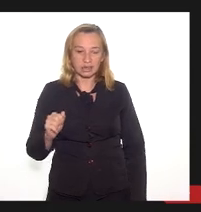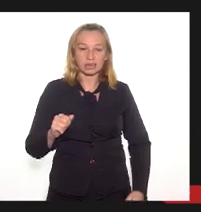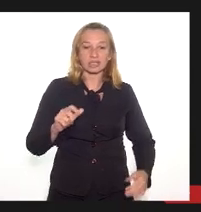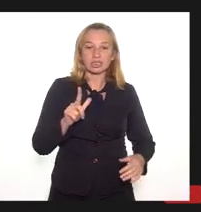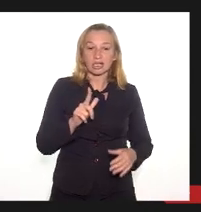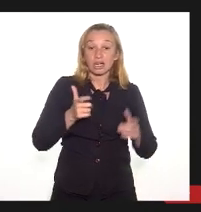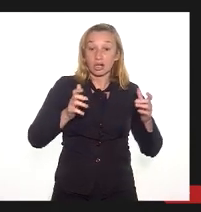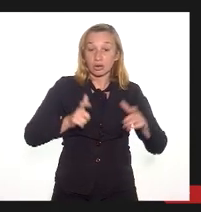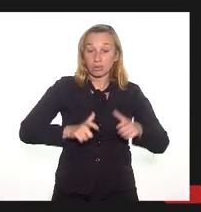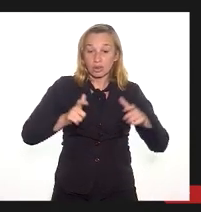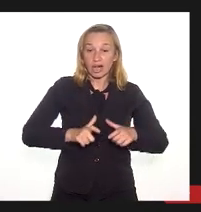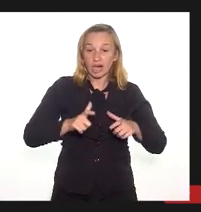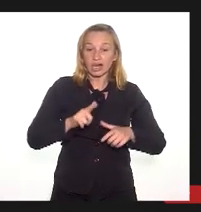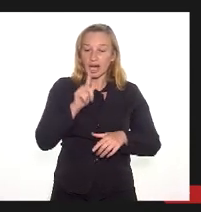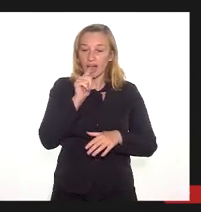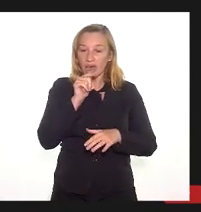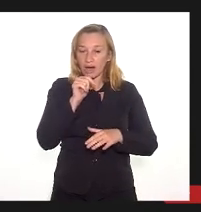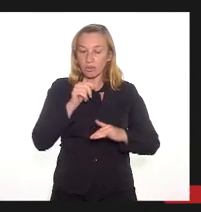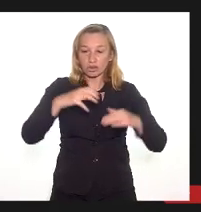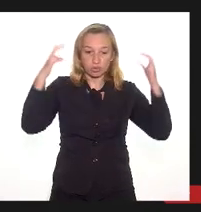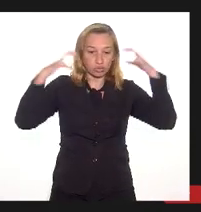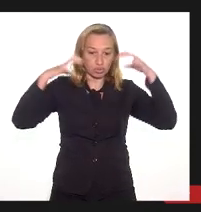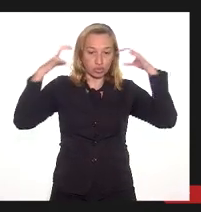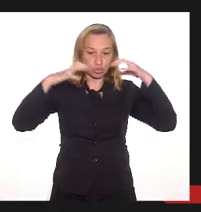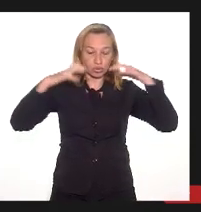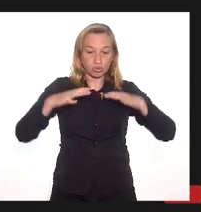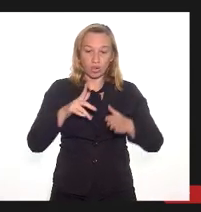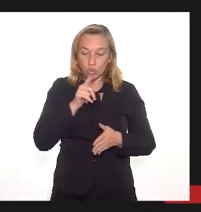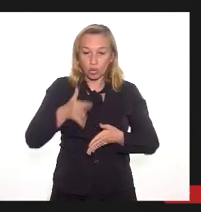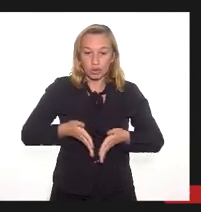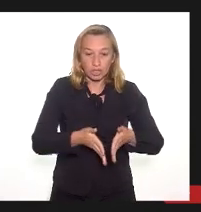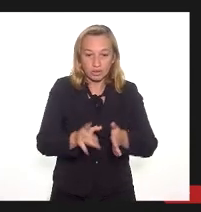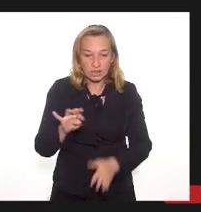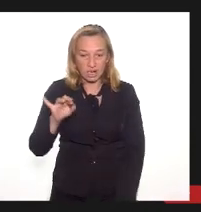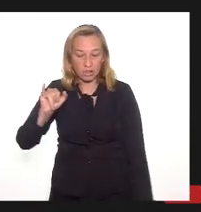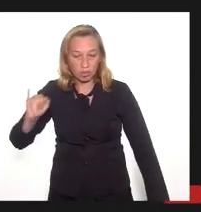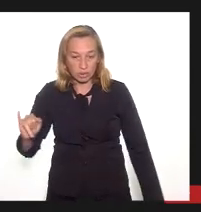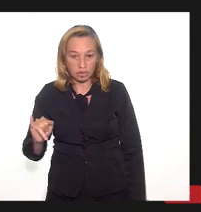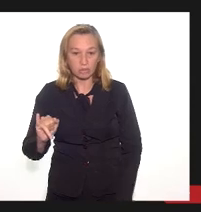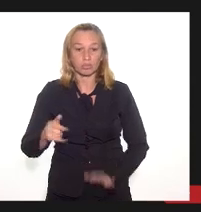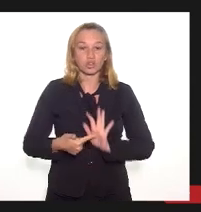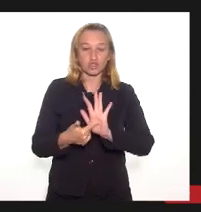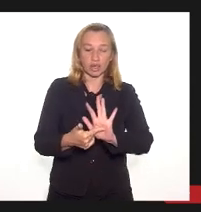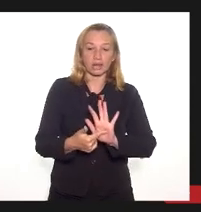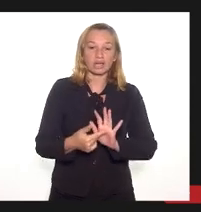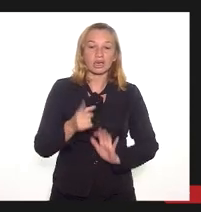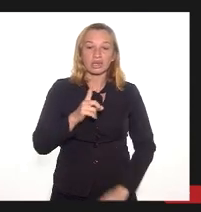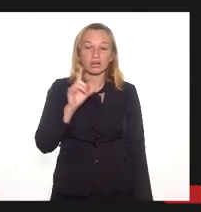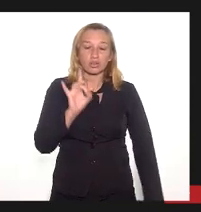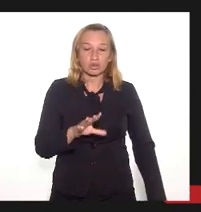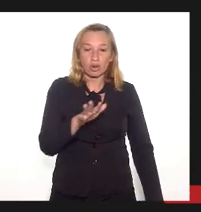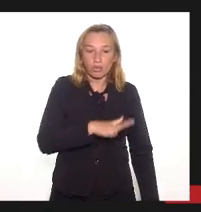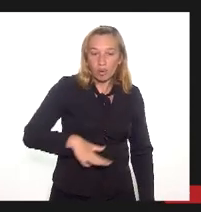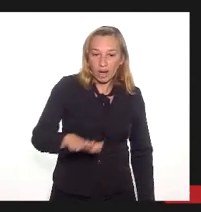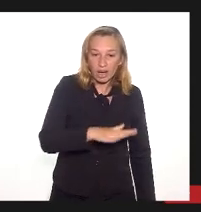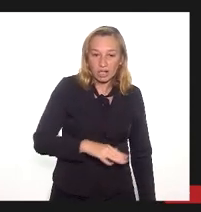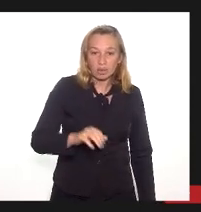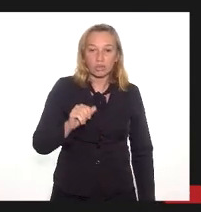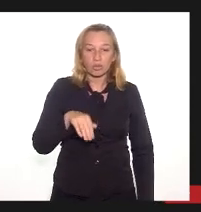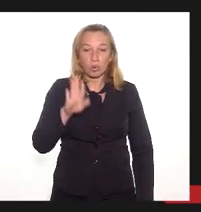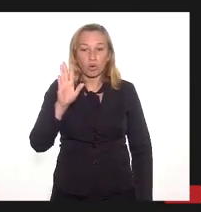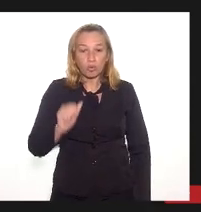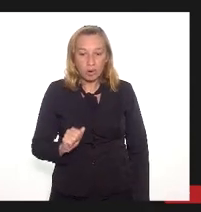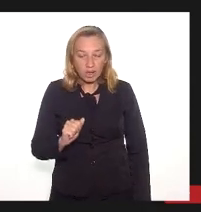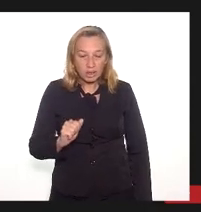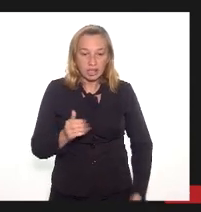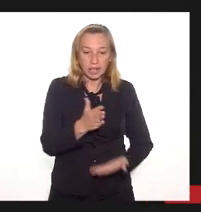Nesse caso, aí a planície de inundação entre os rios Iguaçu e Sarapuí que está sendo mostrada. Não só com a área do Campo do Bomba, que é